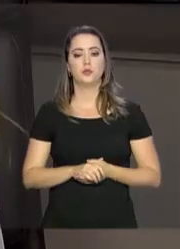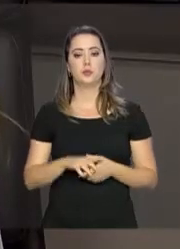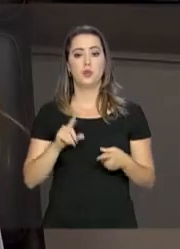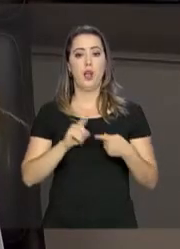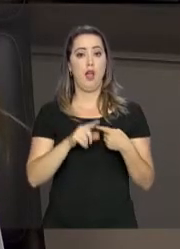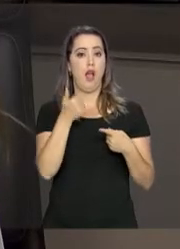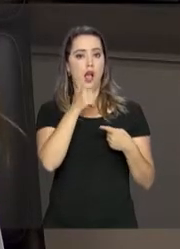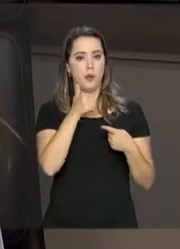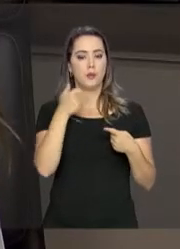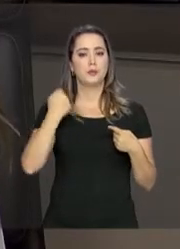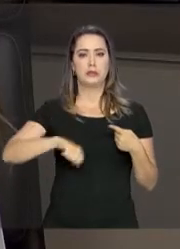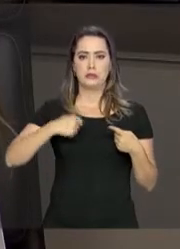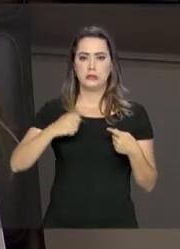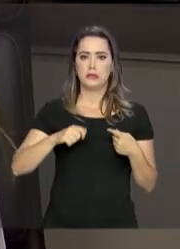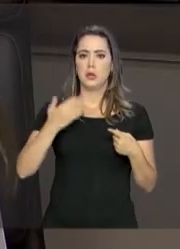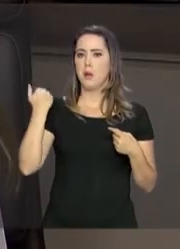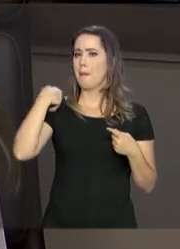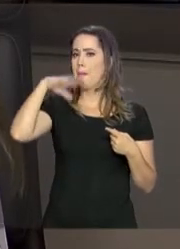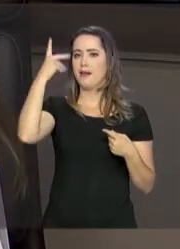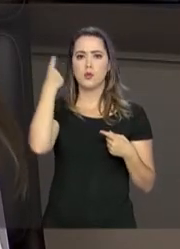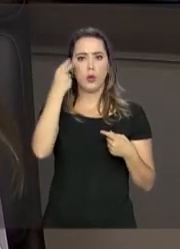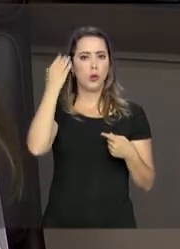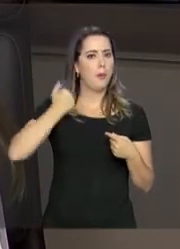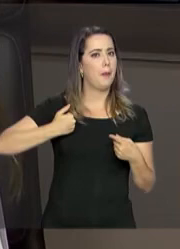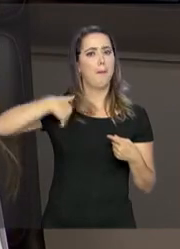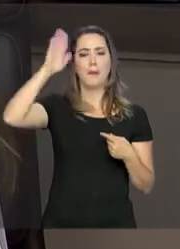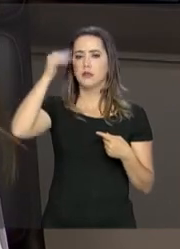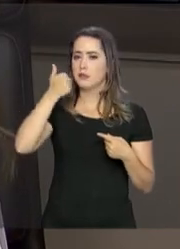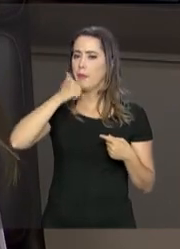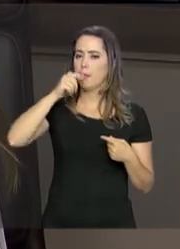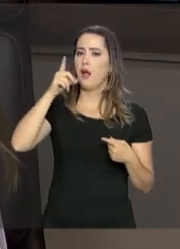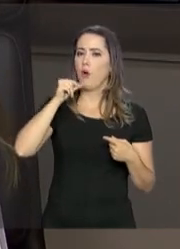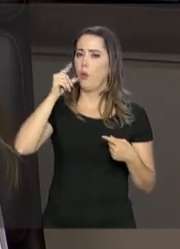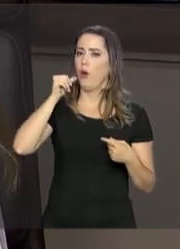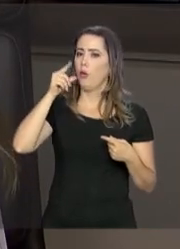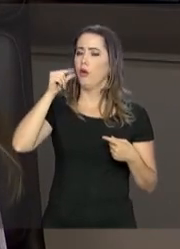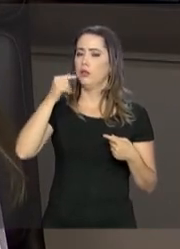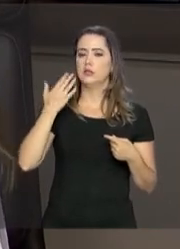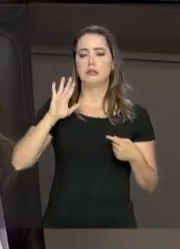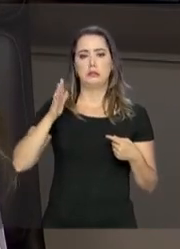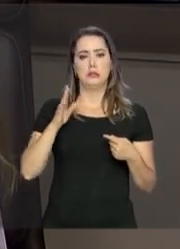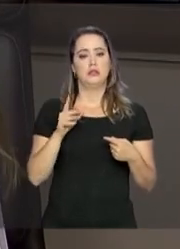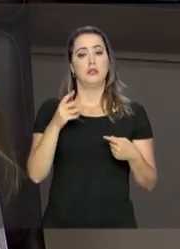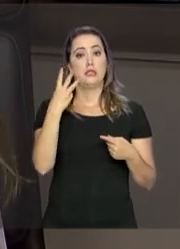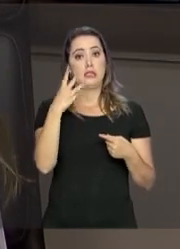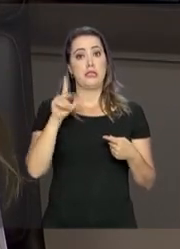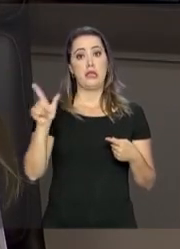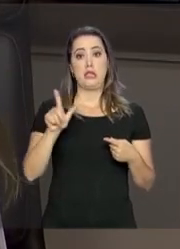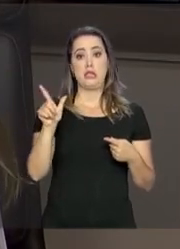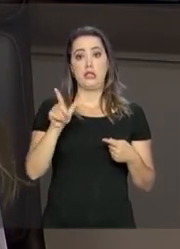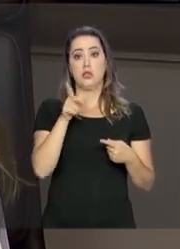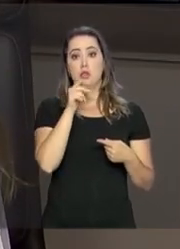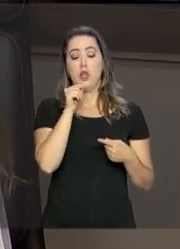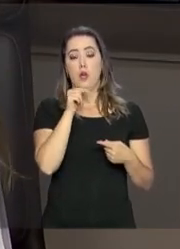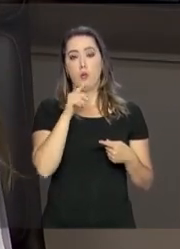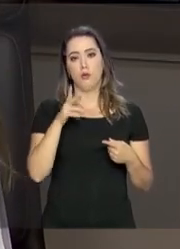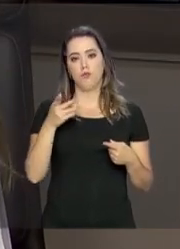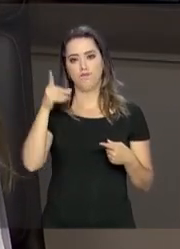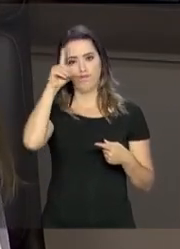hidratação é fundamental, mais do que o normal, né? Então você tem que tomar pelo menos uns 3 litros de água.